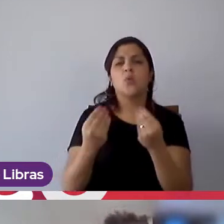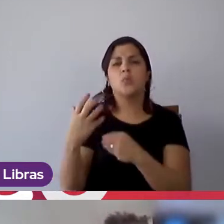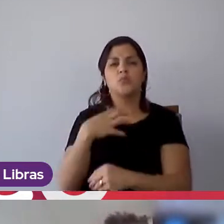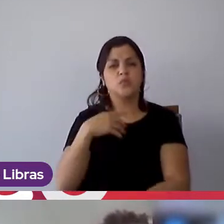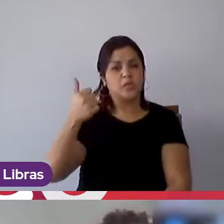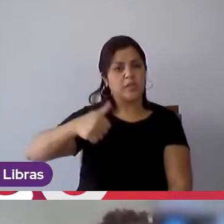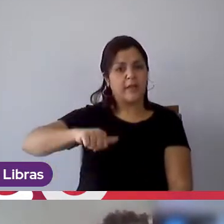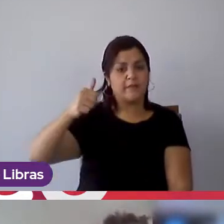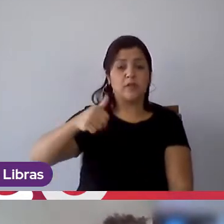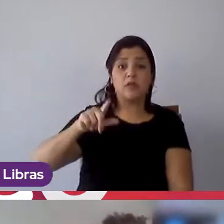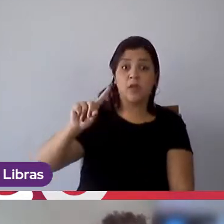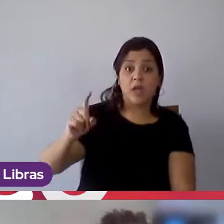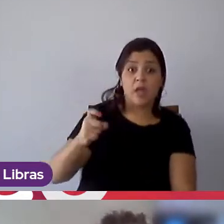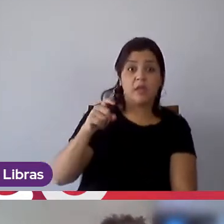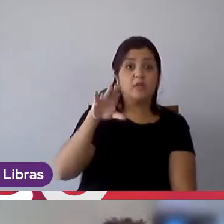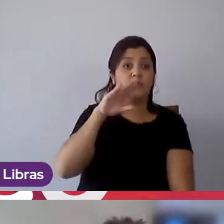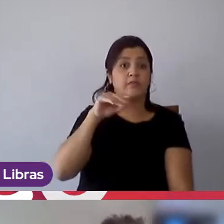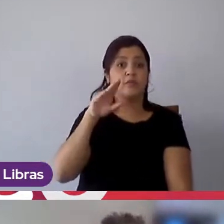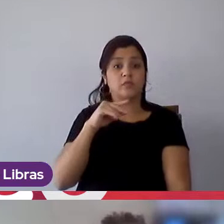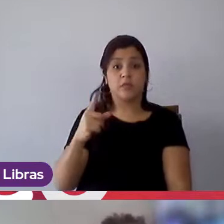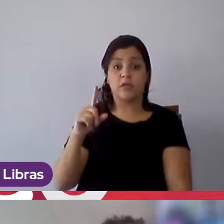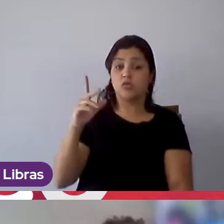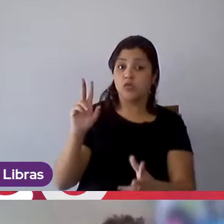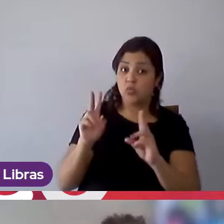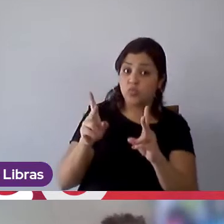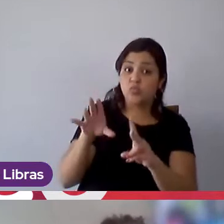de ex-funcionários, de funcionários que são atuais,